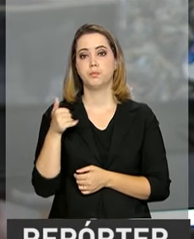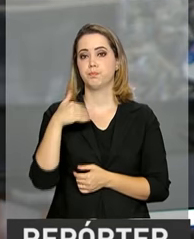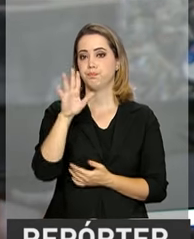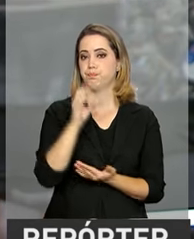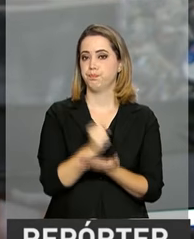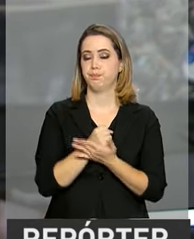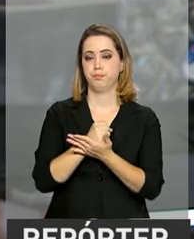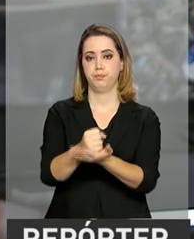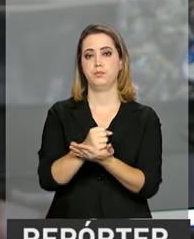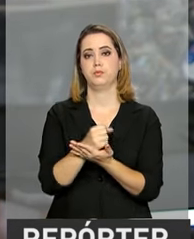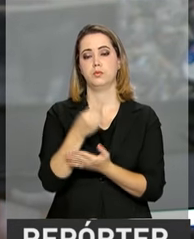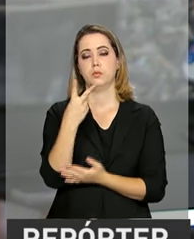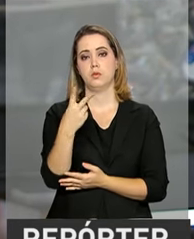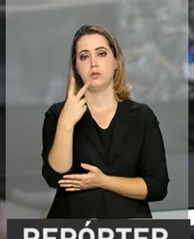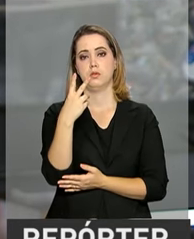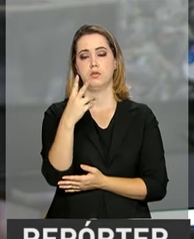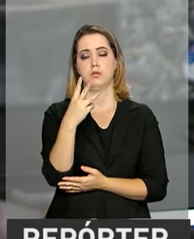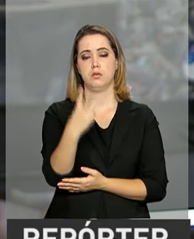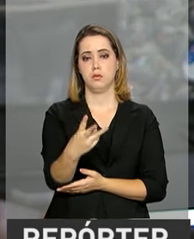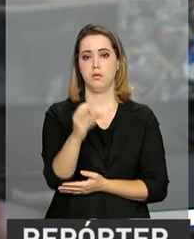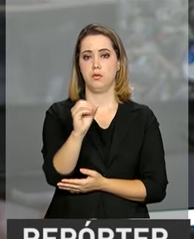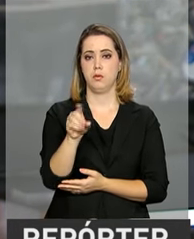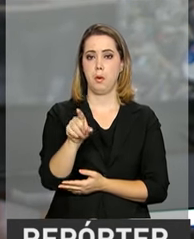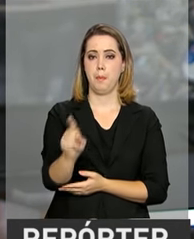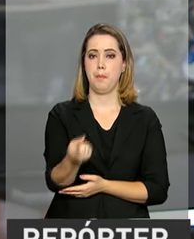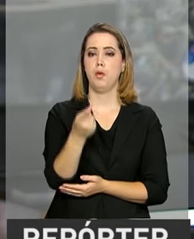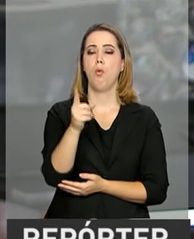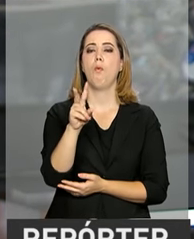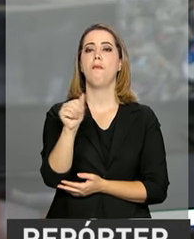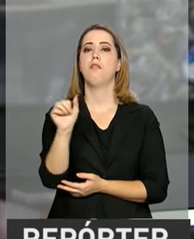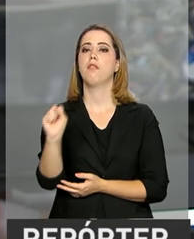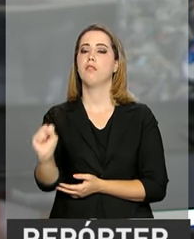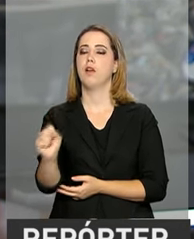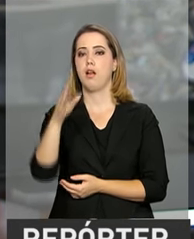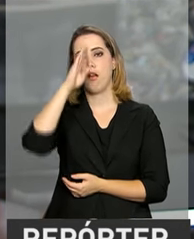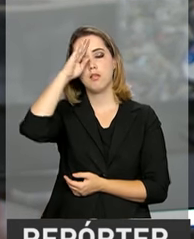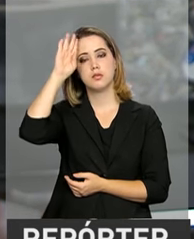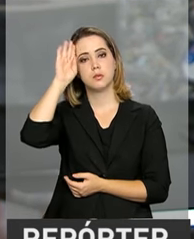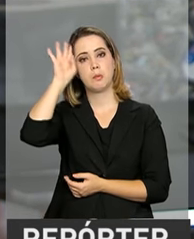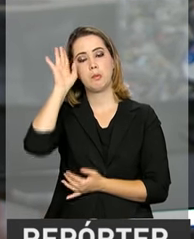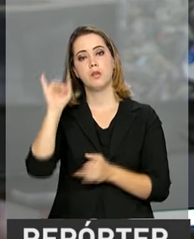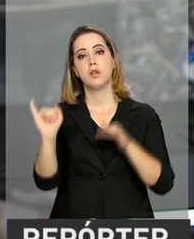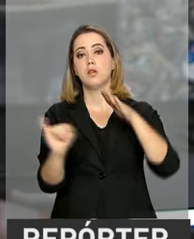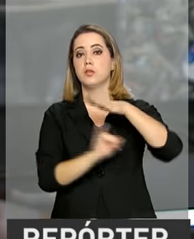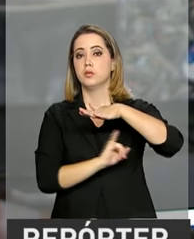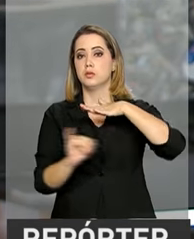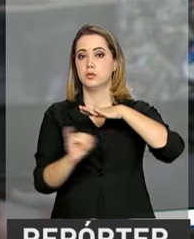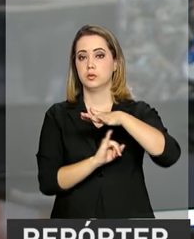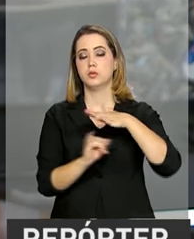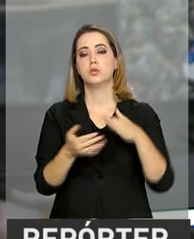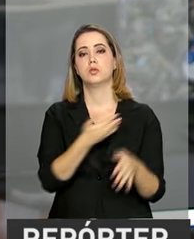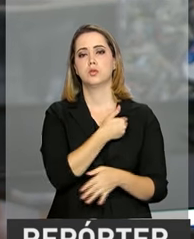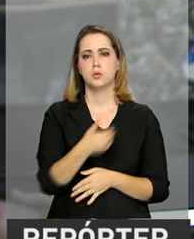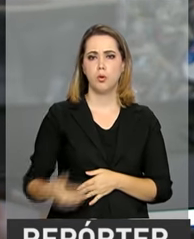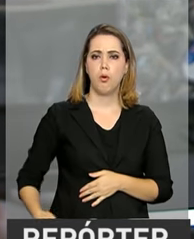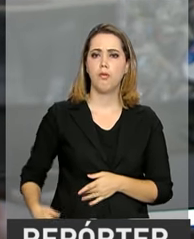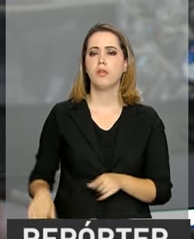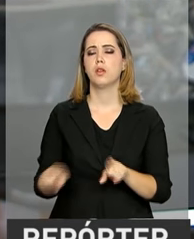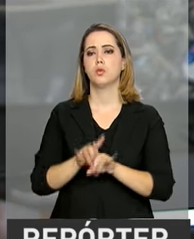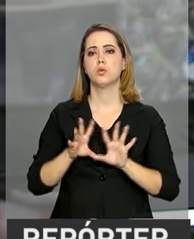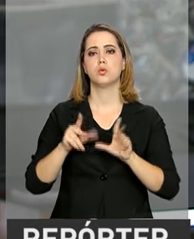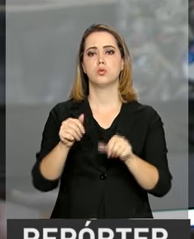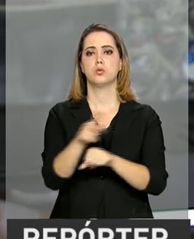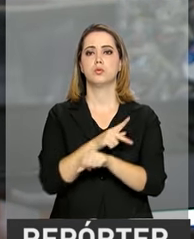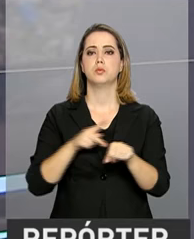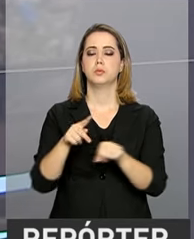oferecidas mais de 230 mil vagas de graduação em instituições públicas de ensino superior de todo o